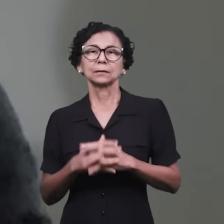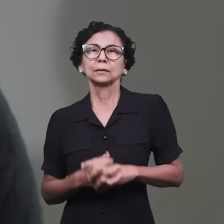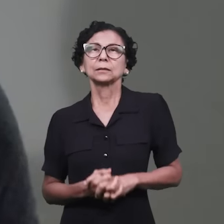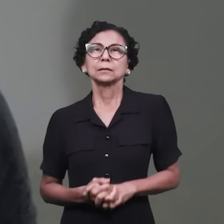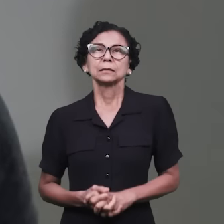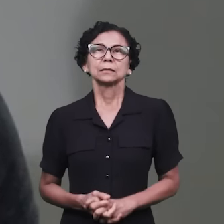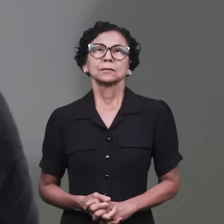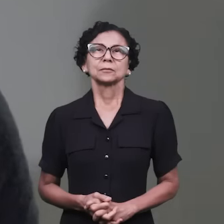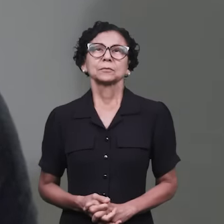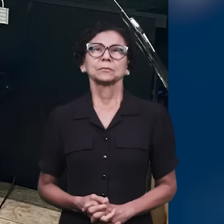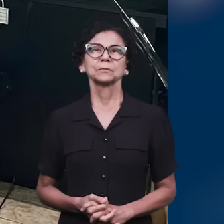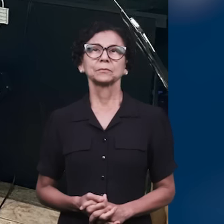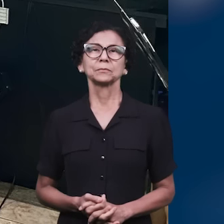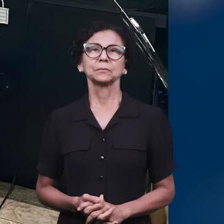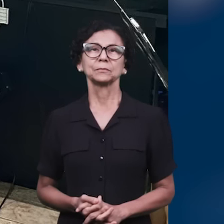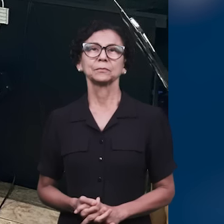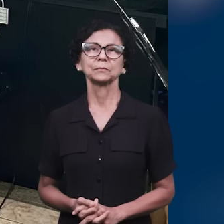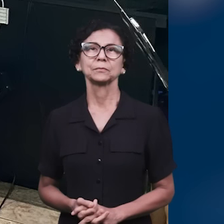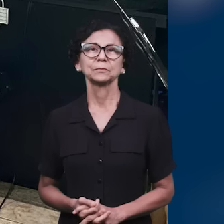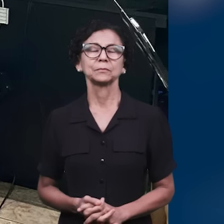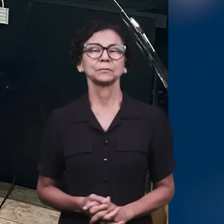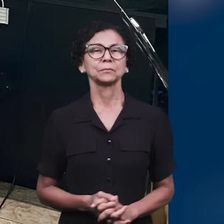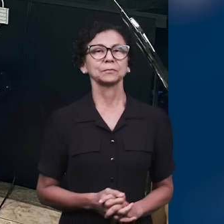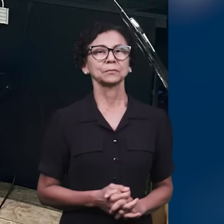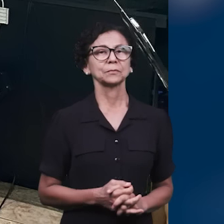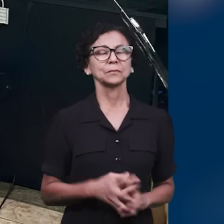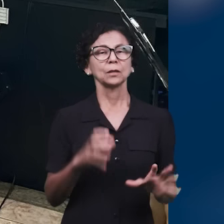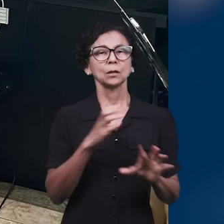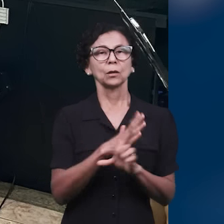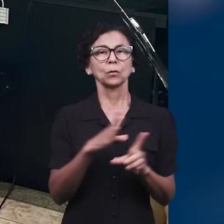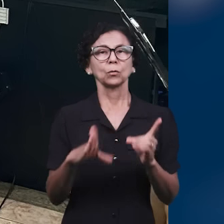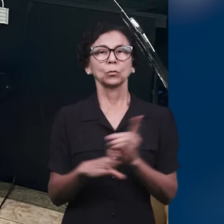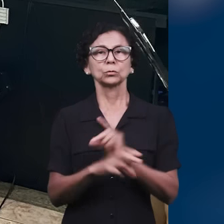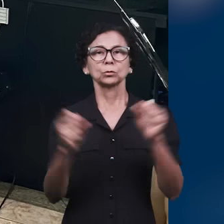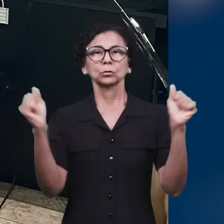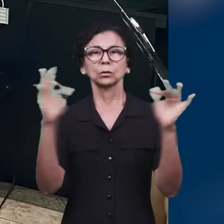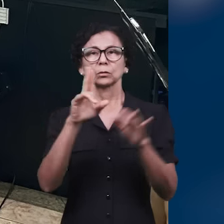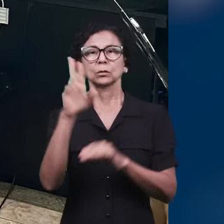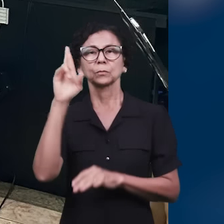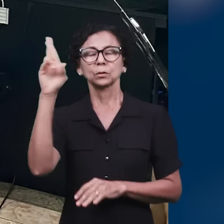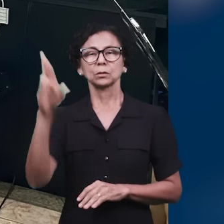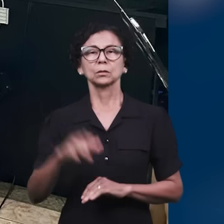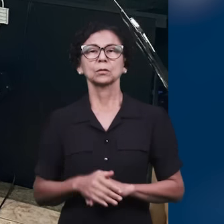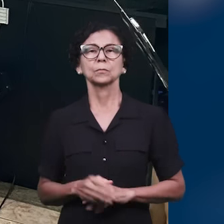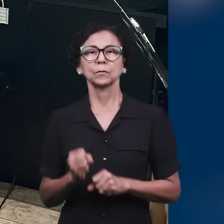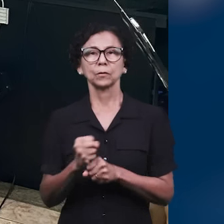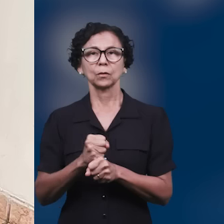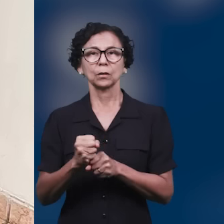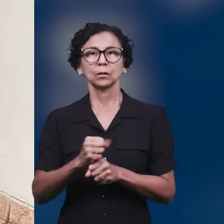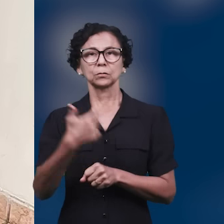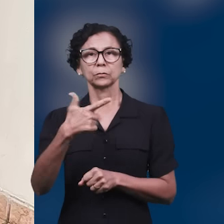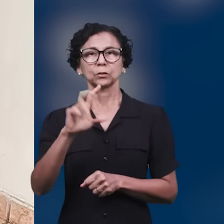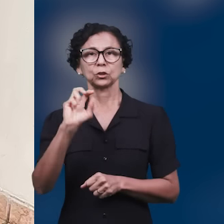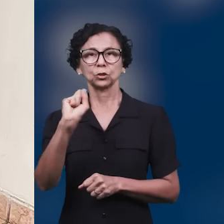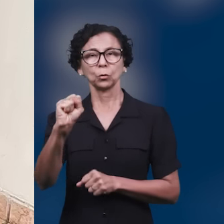Acompanhe conosco a partir de agora. Foi realizado um culto de glorificação ao Senhor pelos 28 anos da ICM Ano Bom. Nossos irmãos